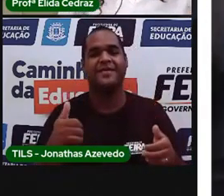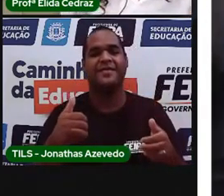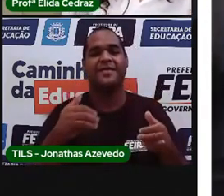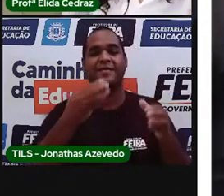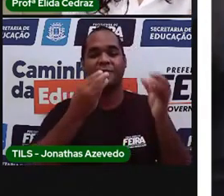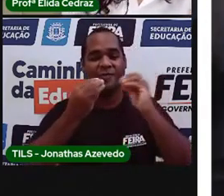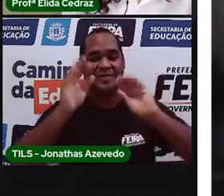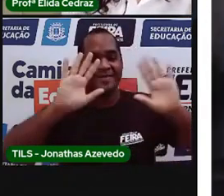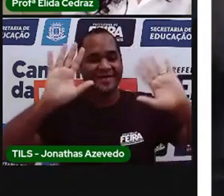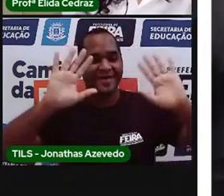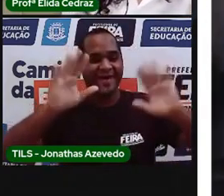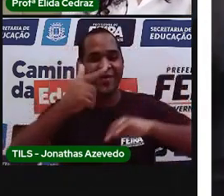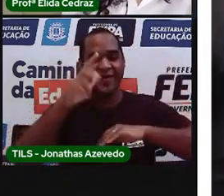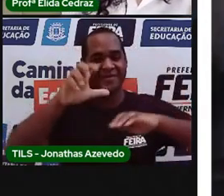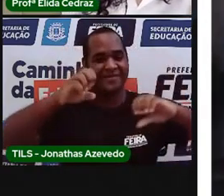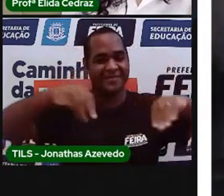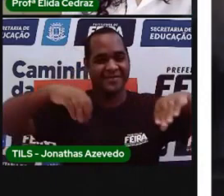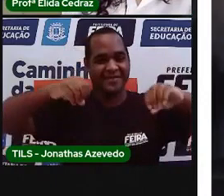Até a próxima aula!